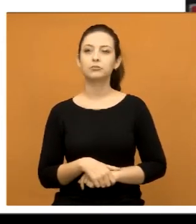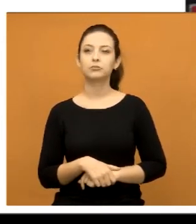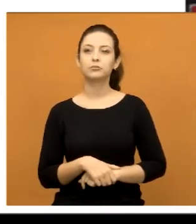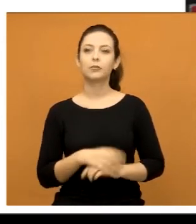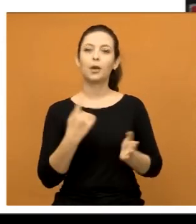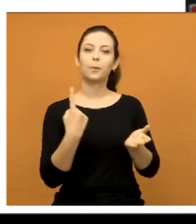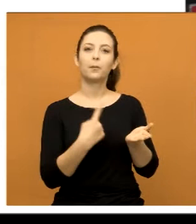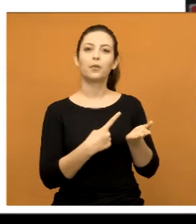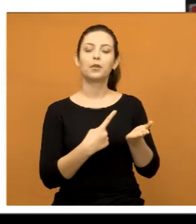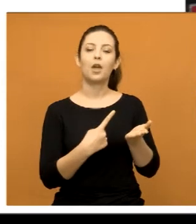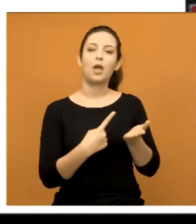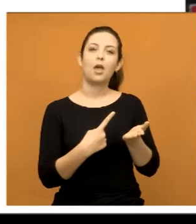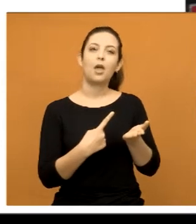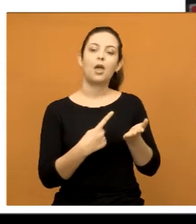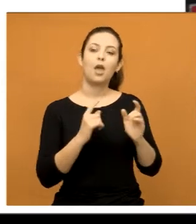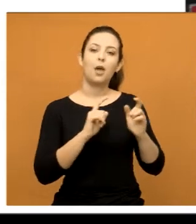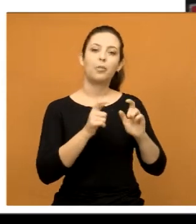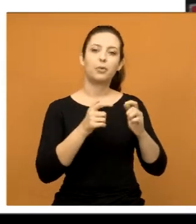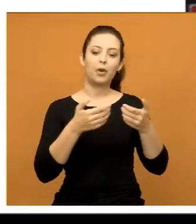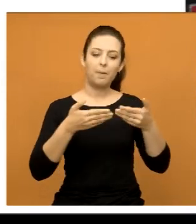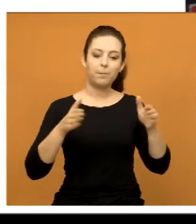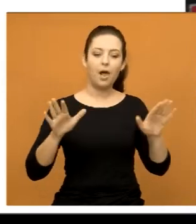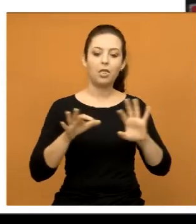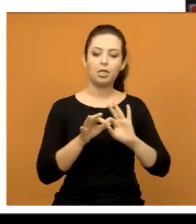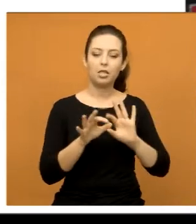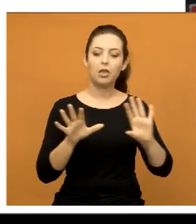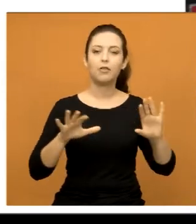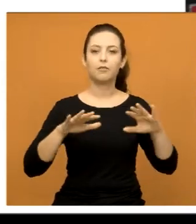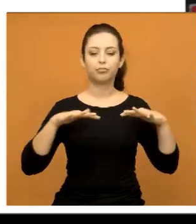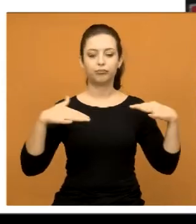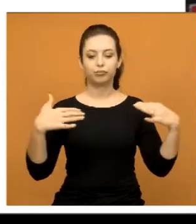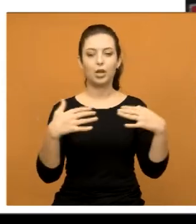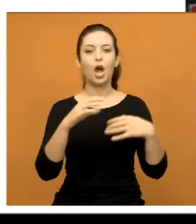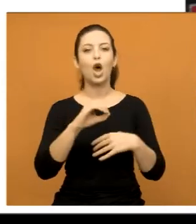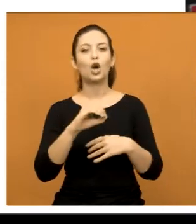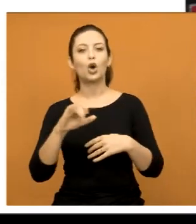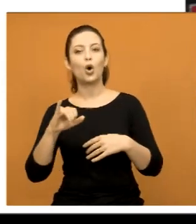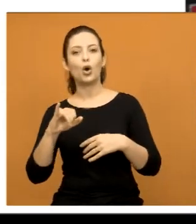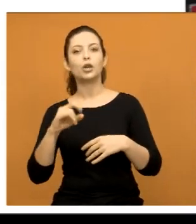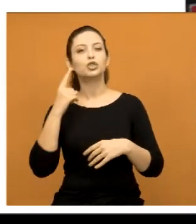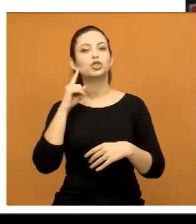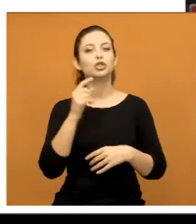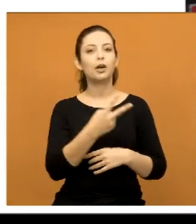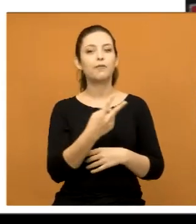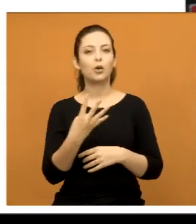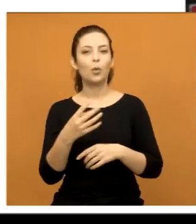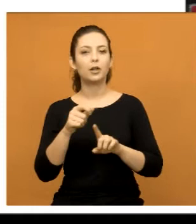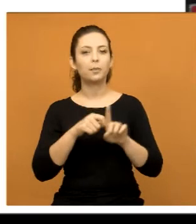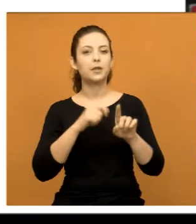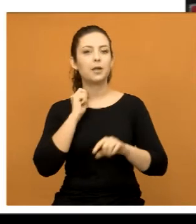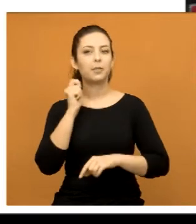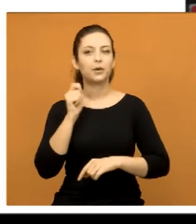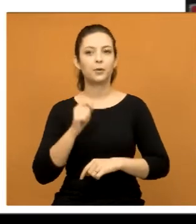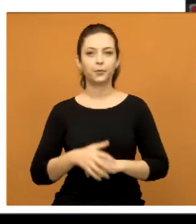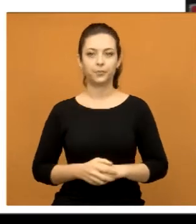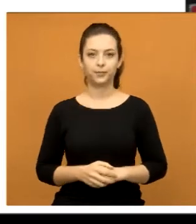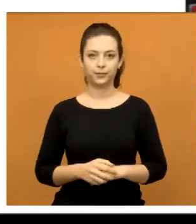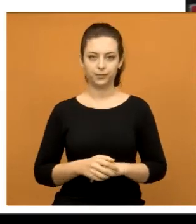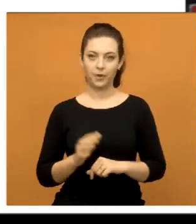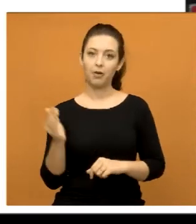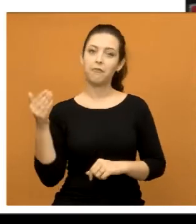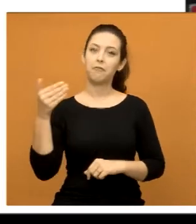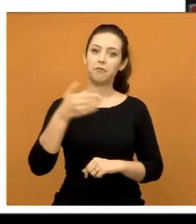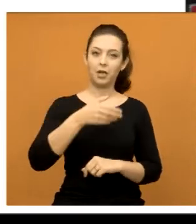Consulta pública sobre a implantação do COE na data 24 de 4. Já estiver na